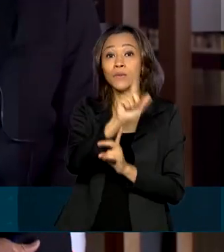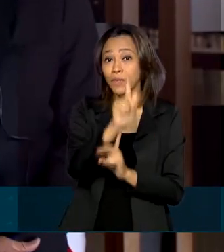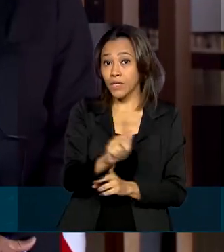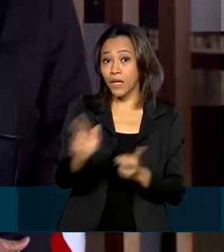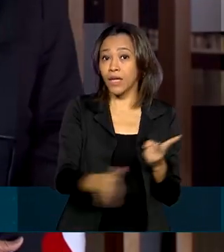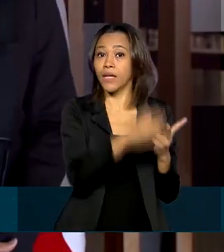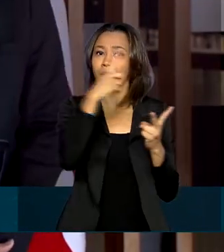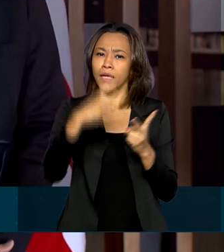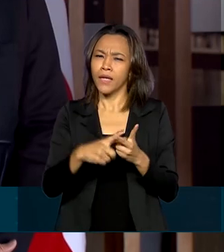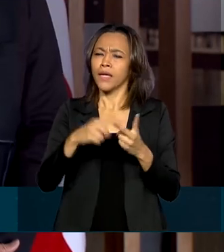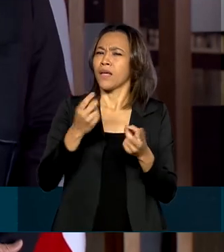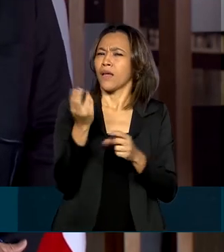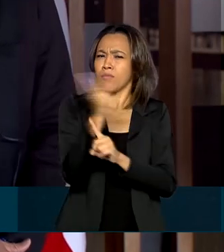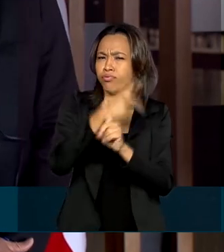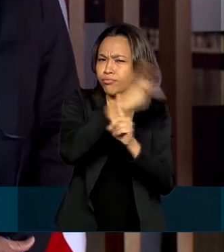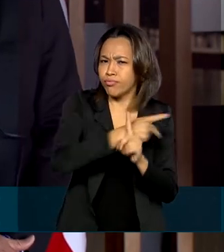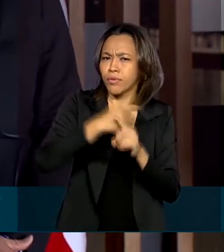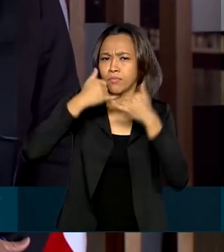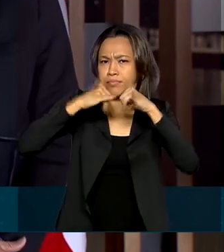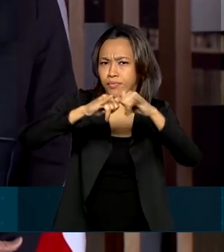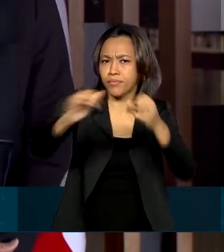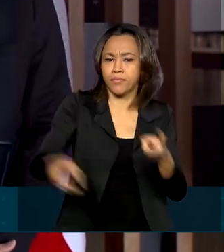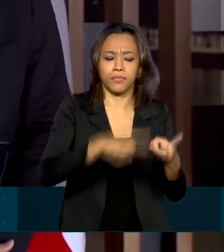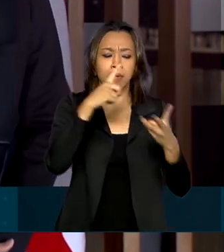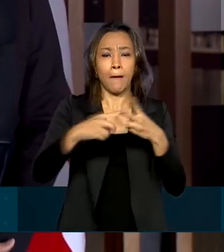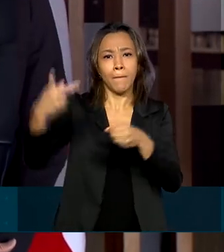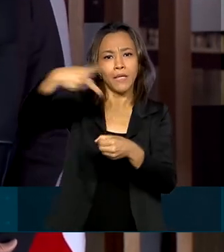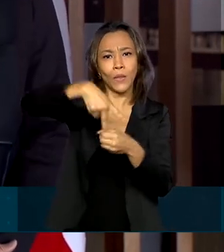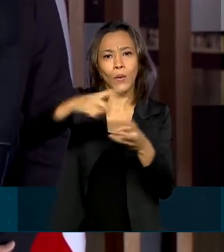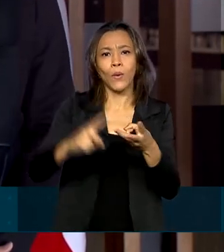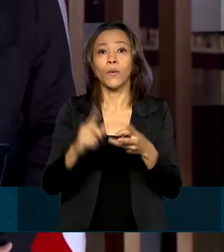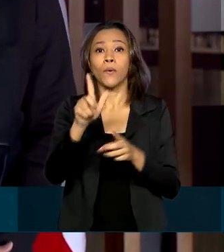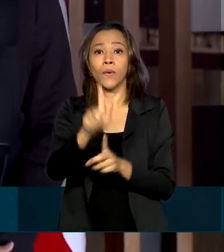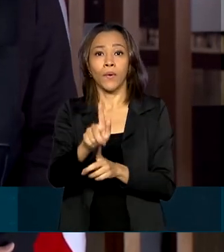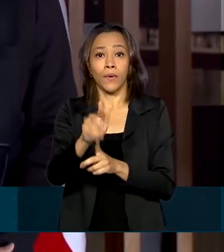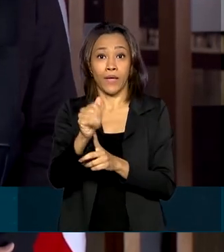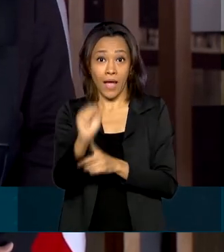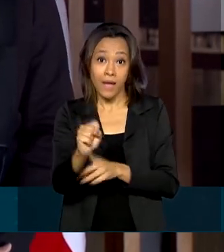energia renovável, petróleo e gás, logística e indústria.